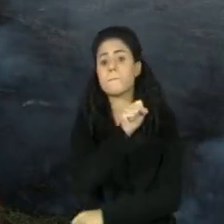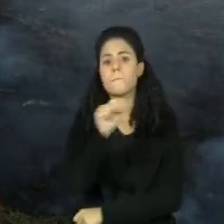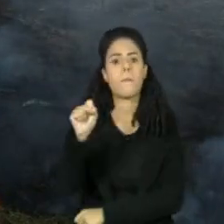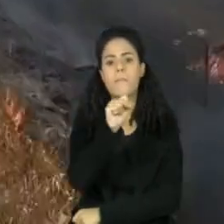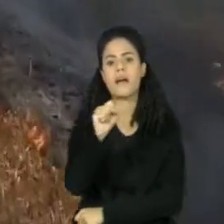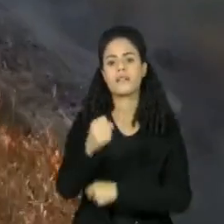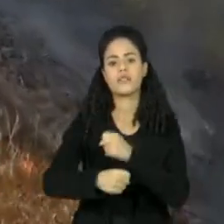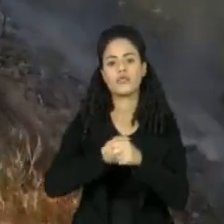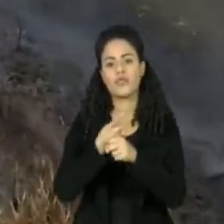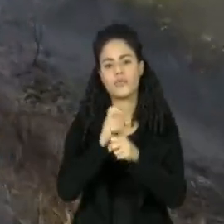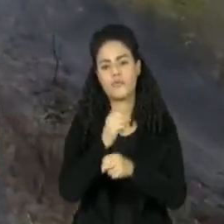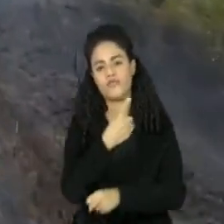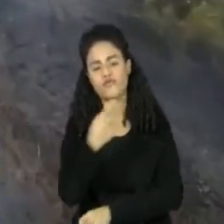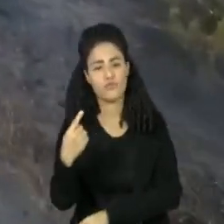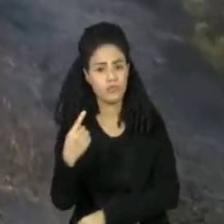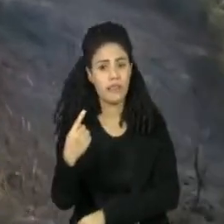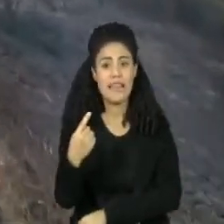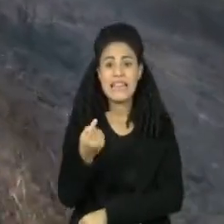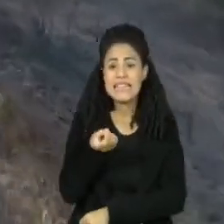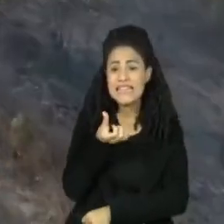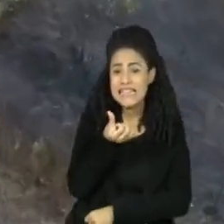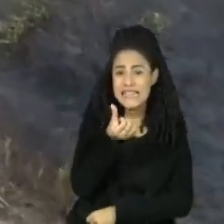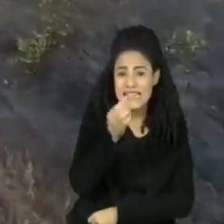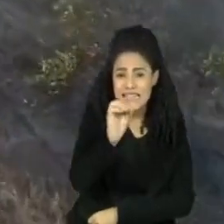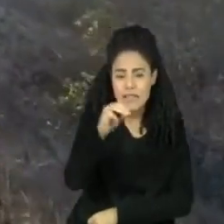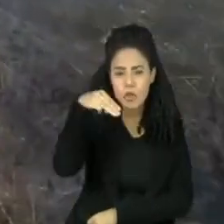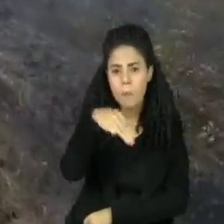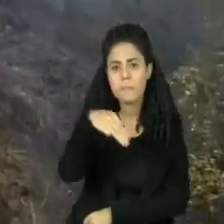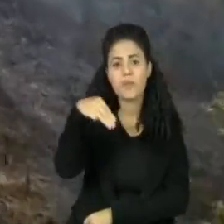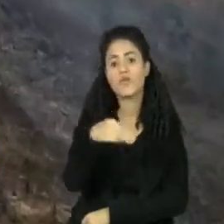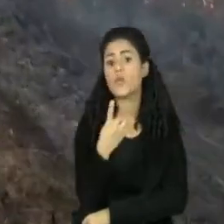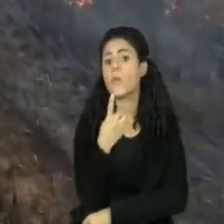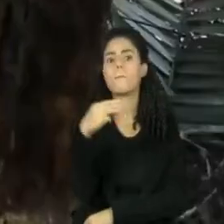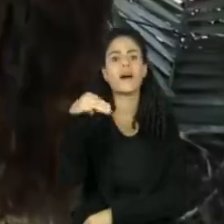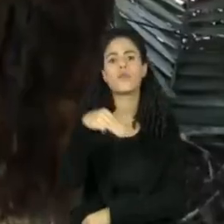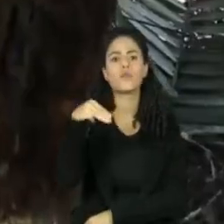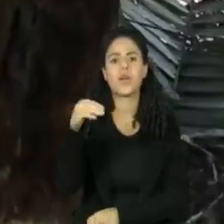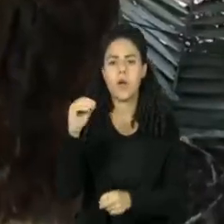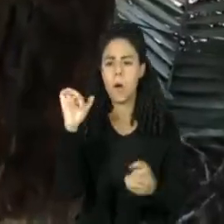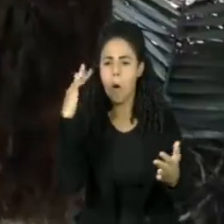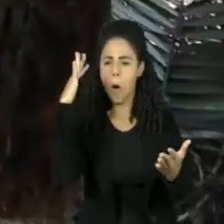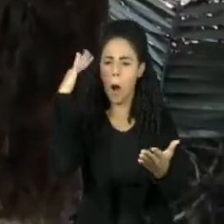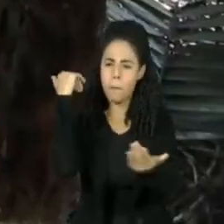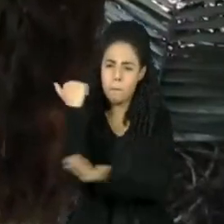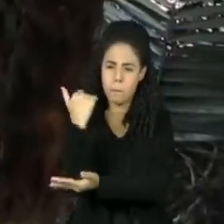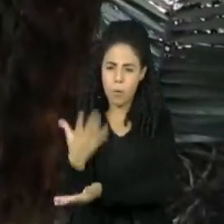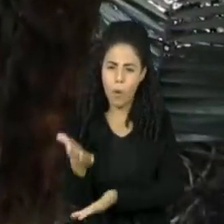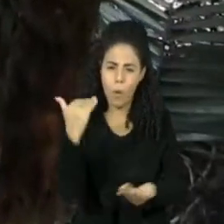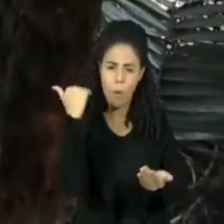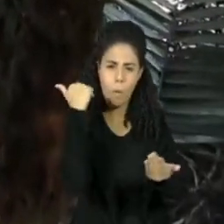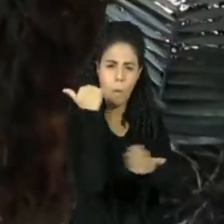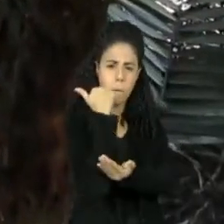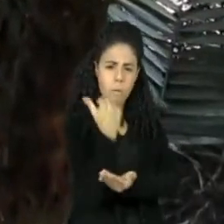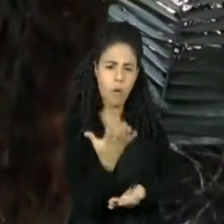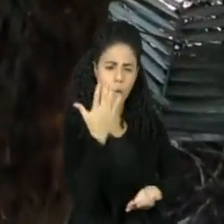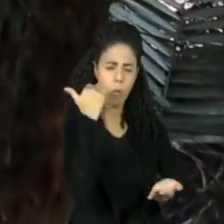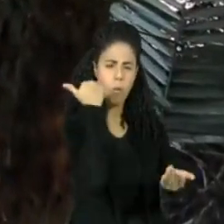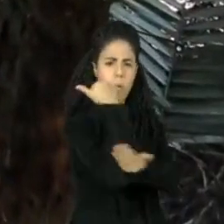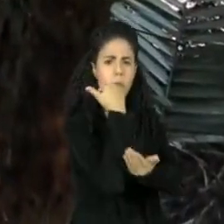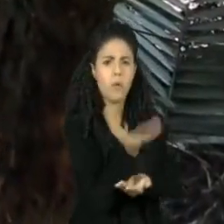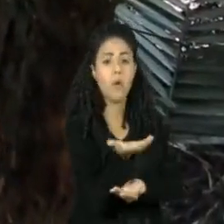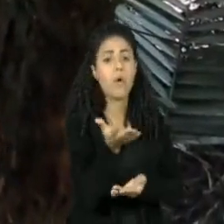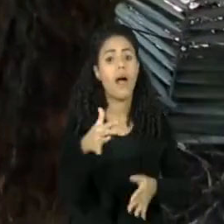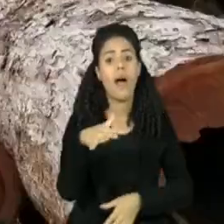2021. Em 60 minutos, 111 hectares de mata nativa ainda foram ao chão no mesmo período, isso